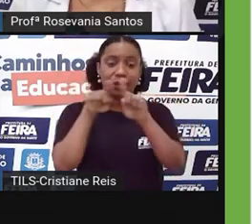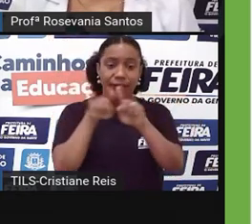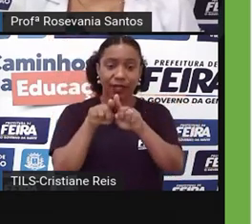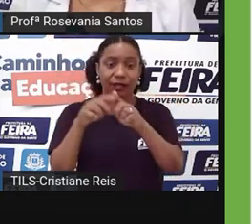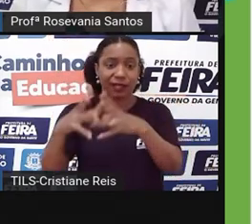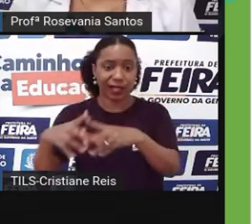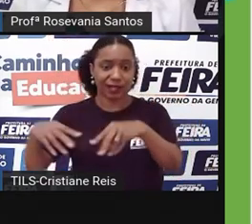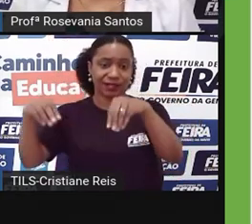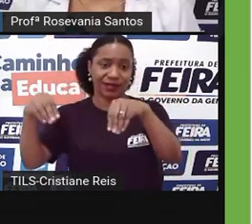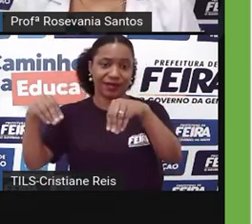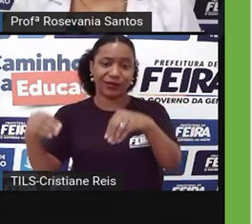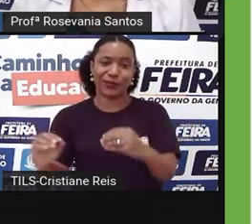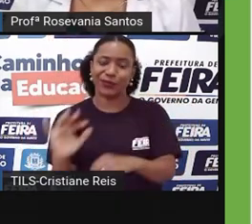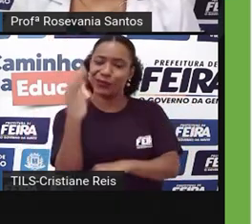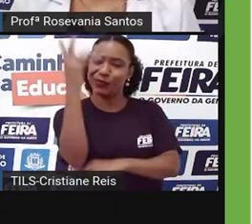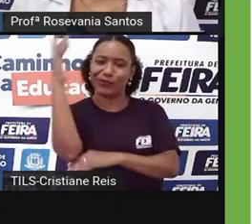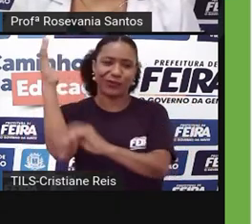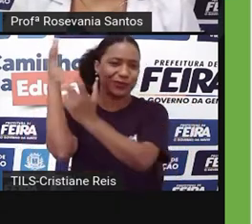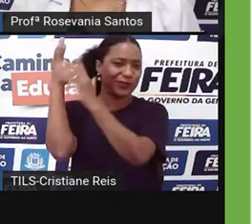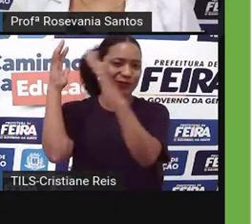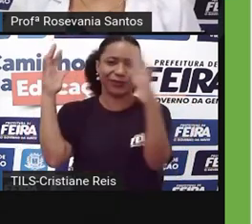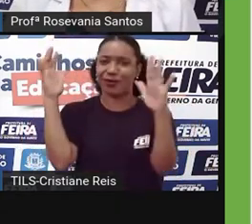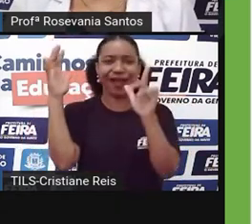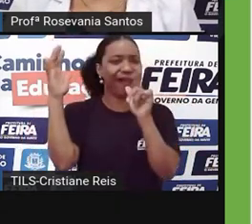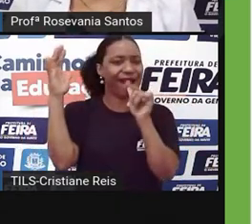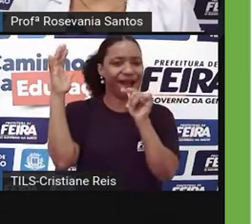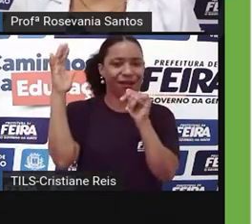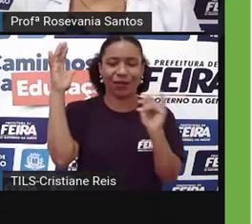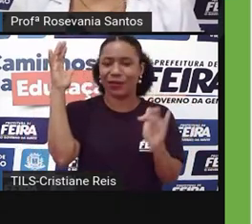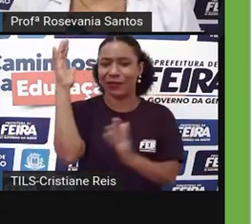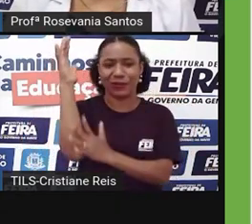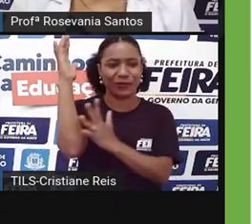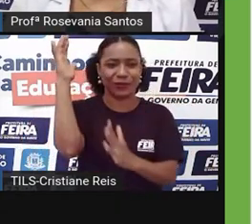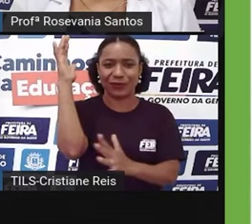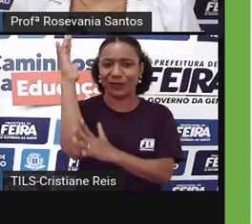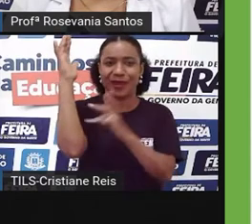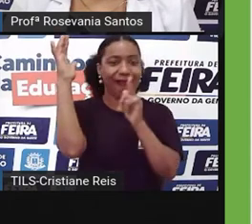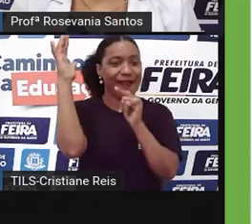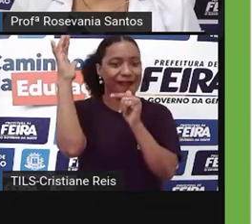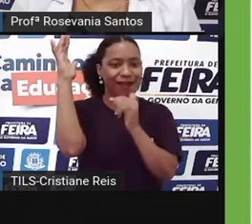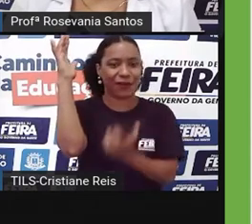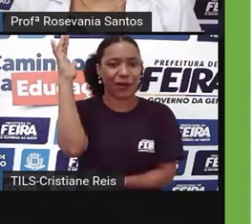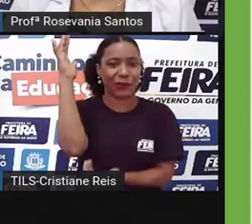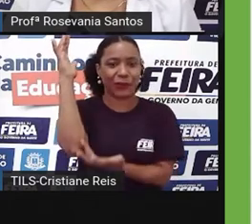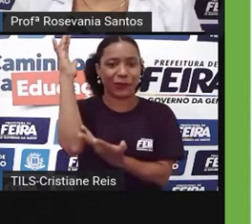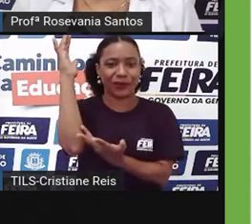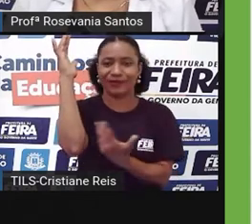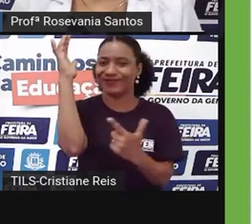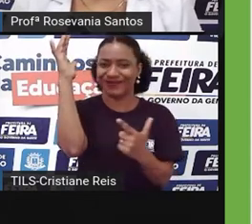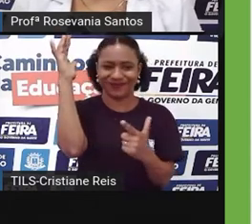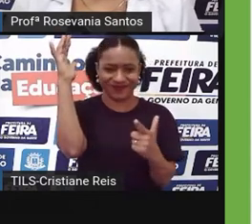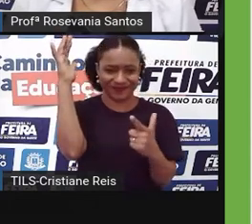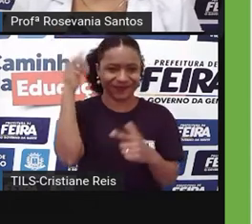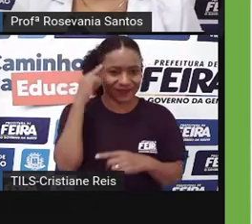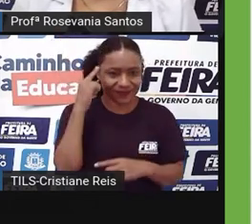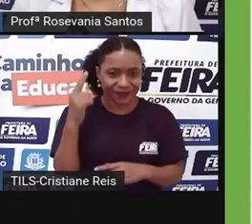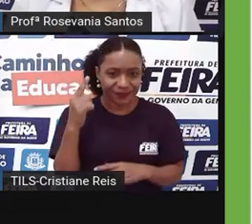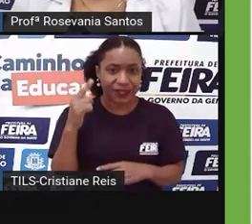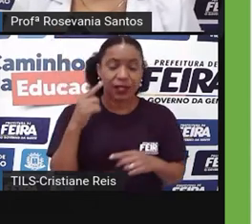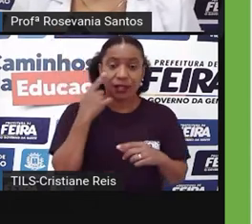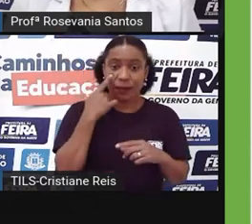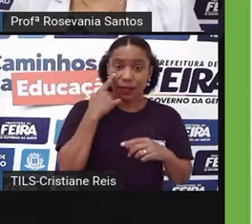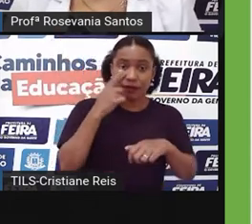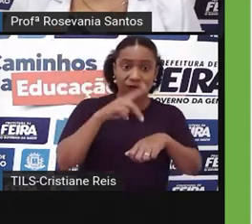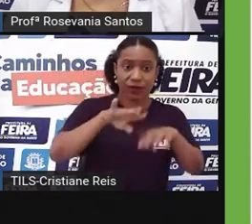só pra gente entender, né, nesse sentido aqui, a gente tem o Planalto das Guianas aqui, e aqui, no caso, a gente vai